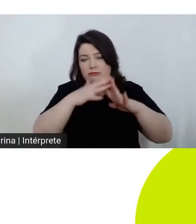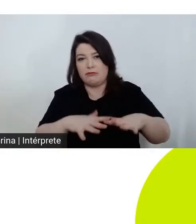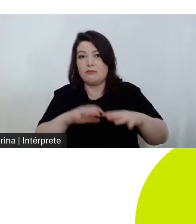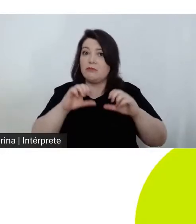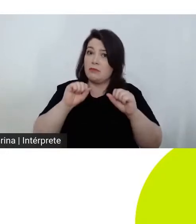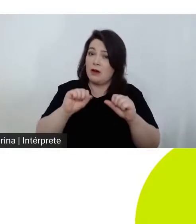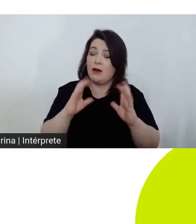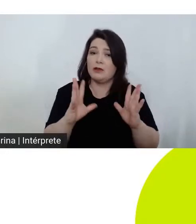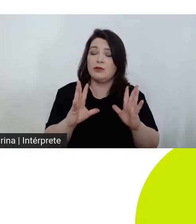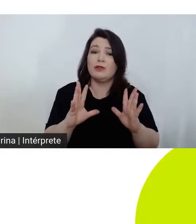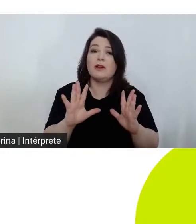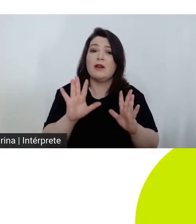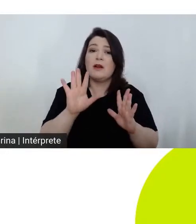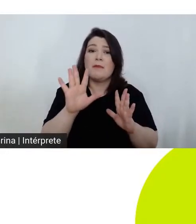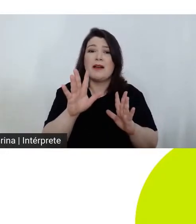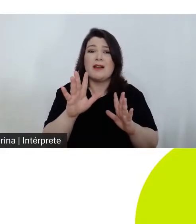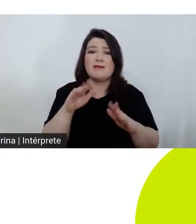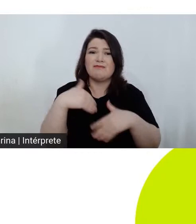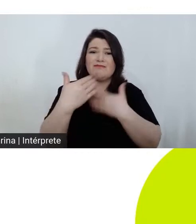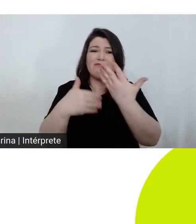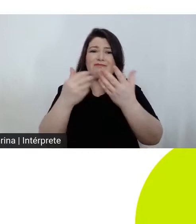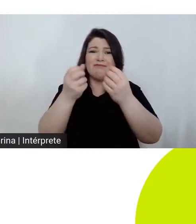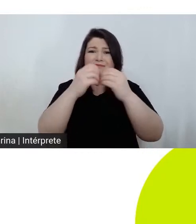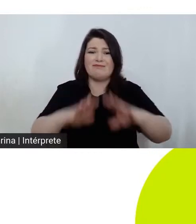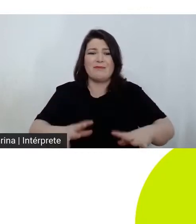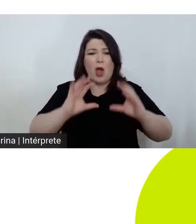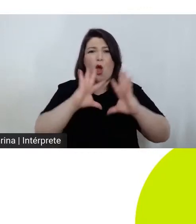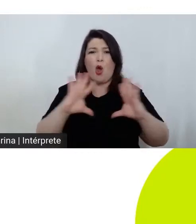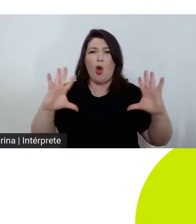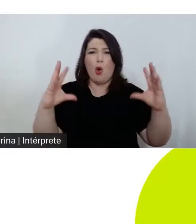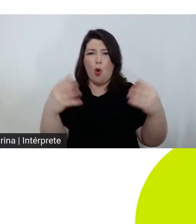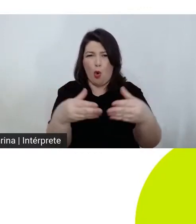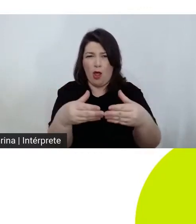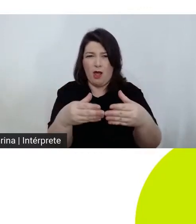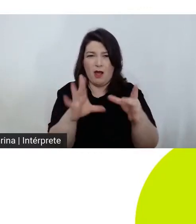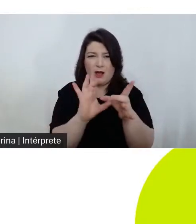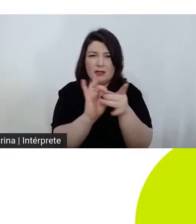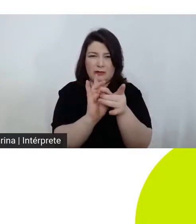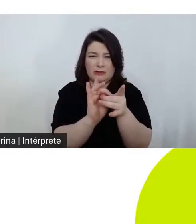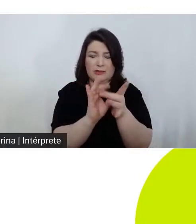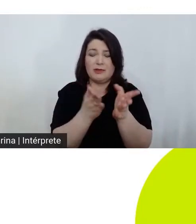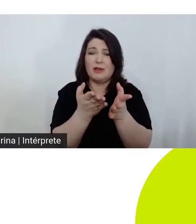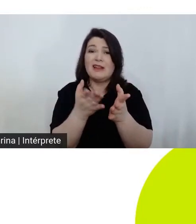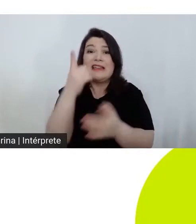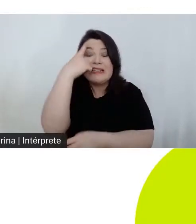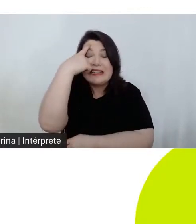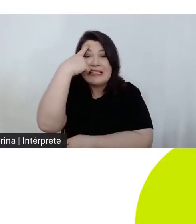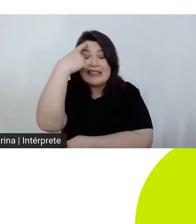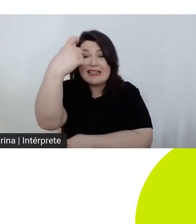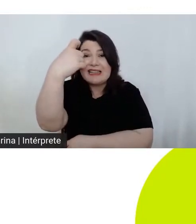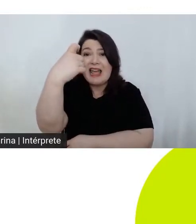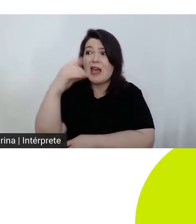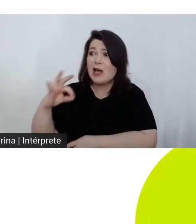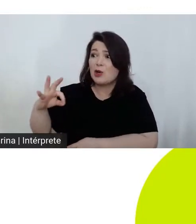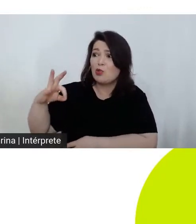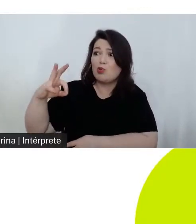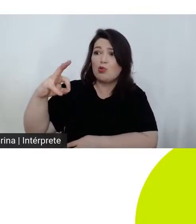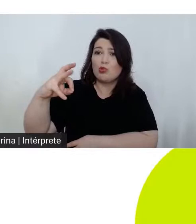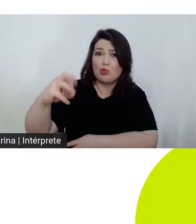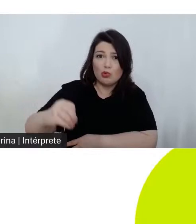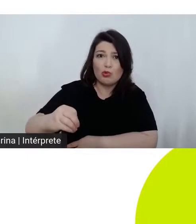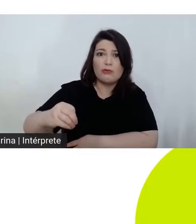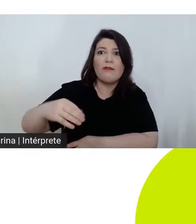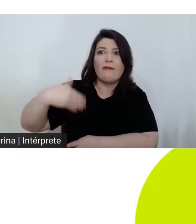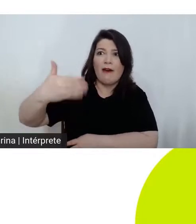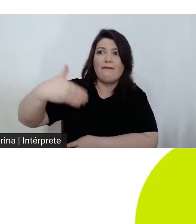essencialmente desastroso ao nível coletivo ou seja a ideia de que tudo vai correr pelo